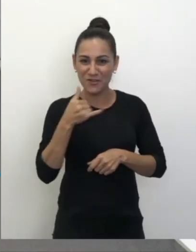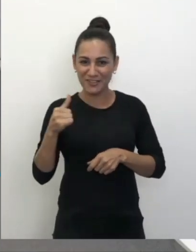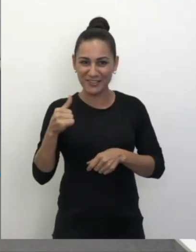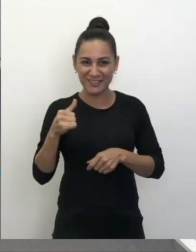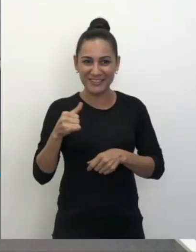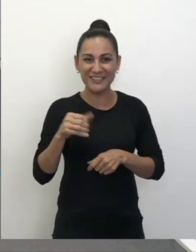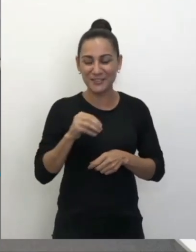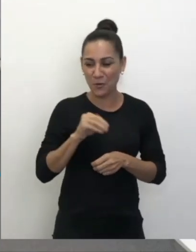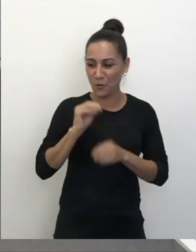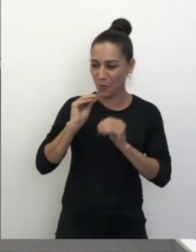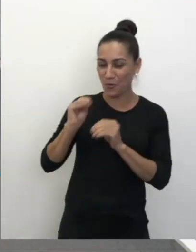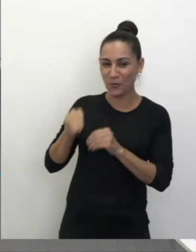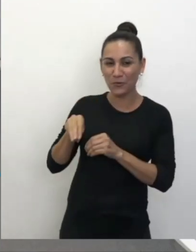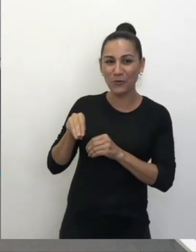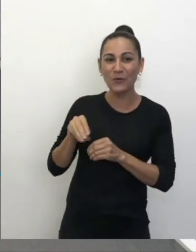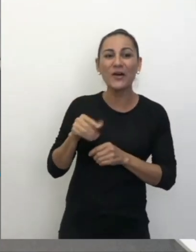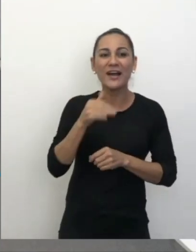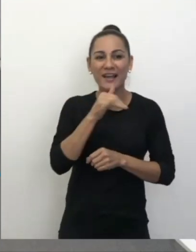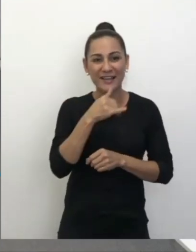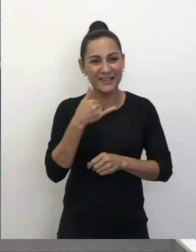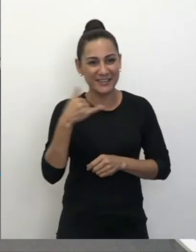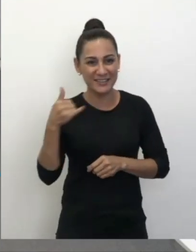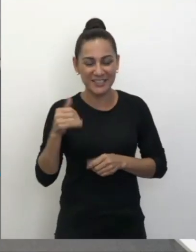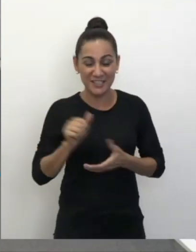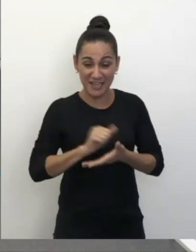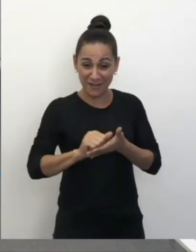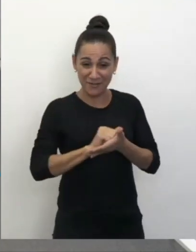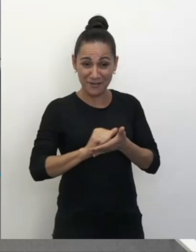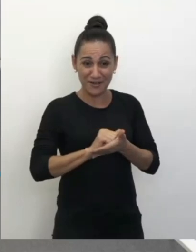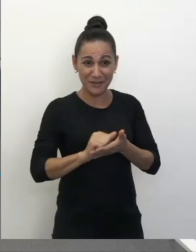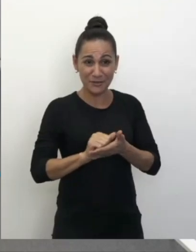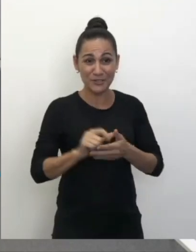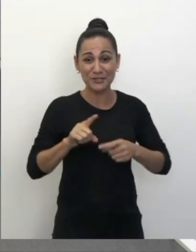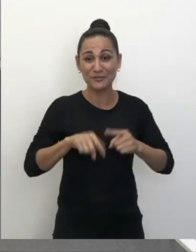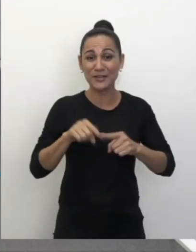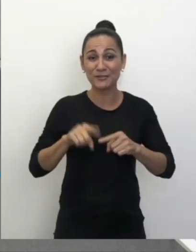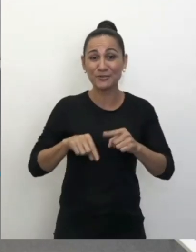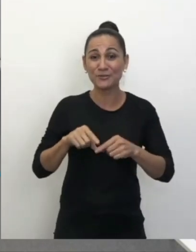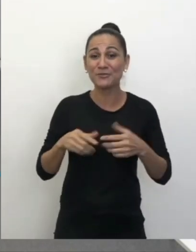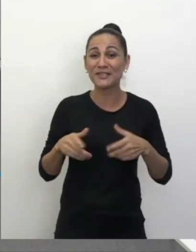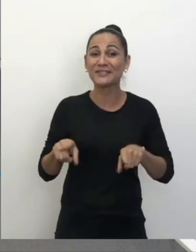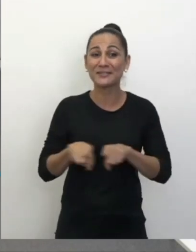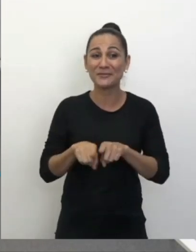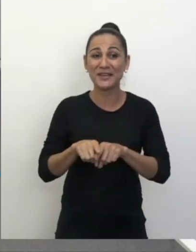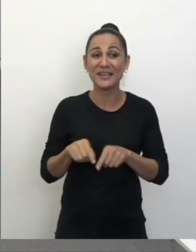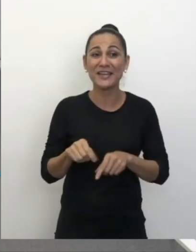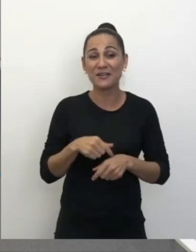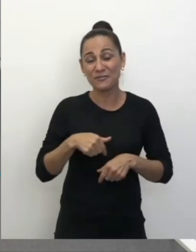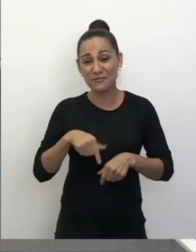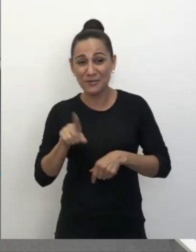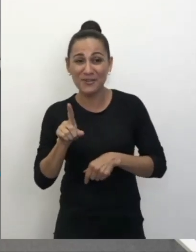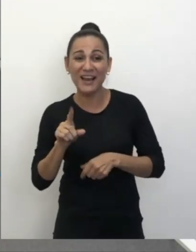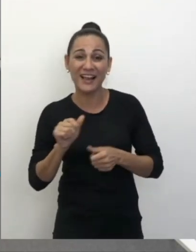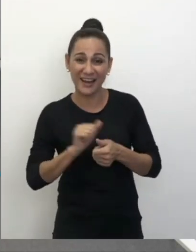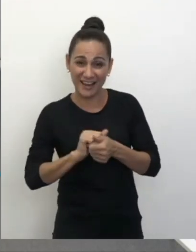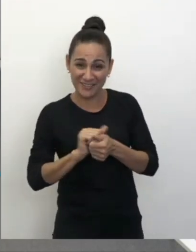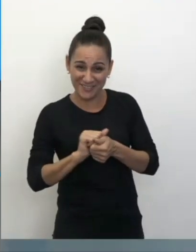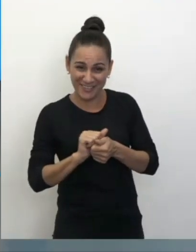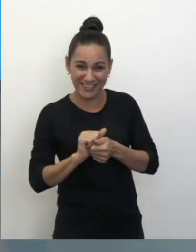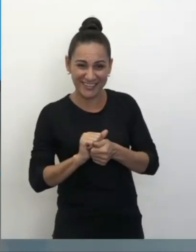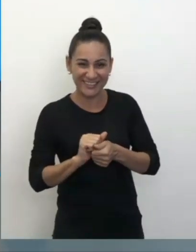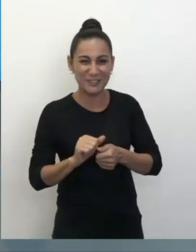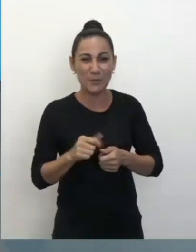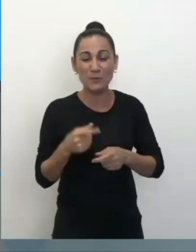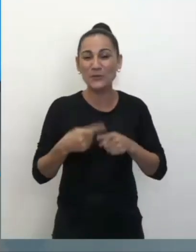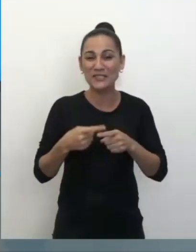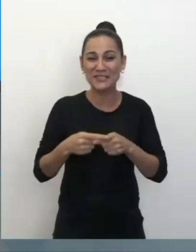sistema. Agora, na verdade, para a gente ir lá lavar a louça, né? Tem que lavar os instrumentos aí da aula, né? beleza, Vamos lá lavar, porque senão não vai dar Vamos lavar aqui, porque senão não